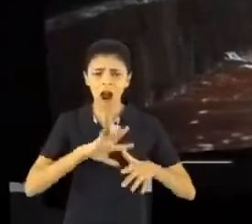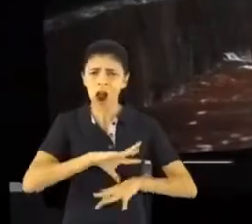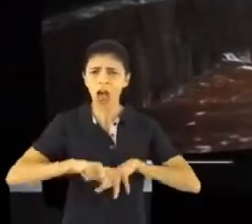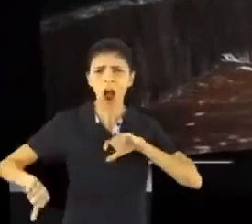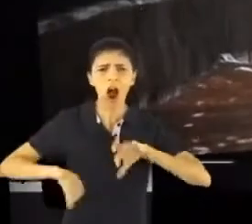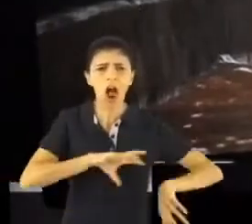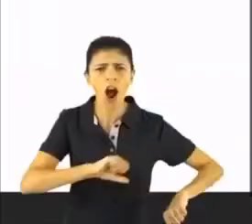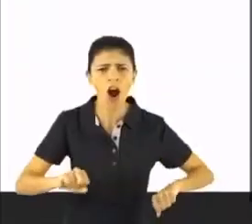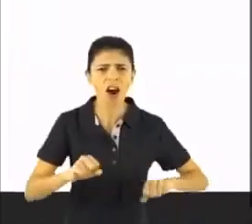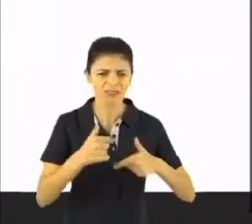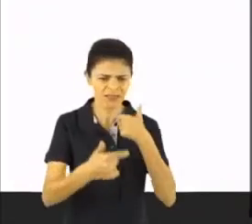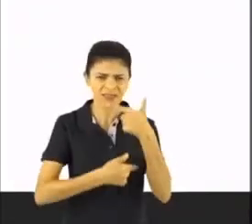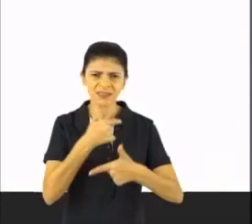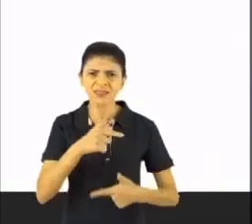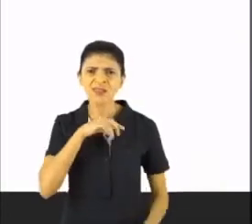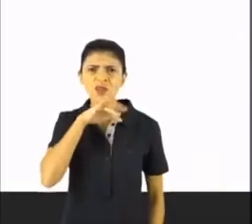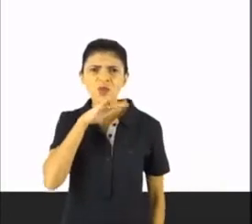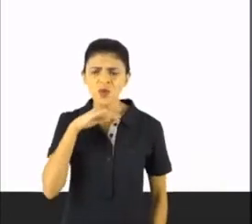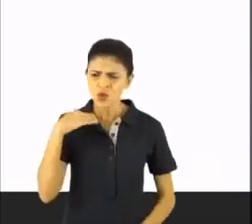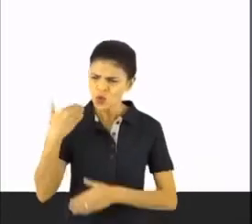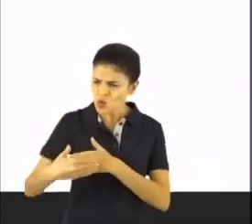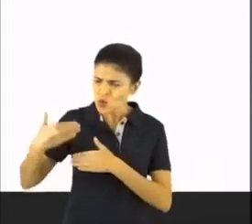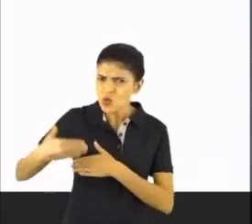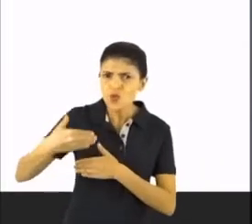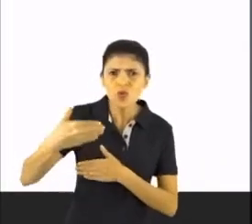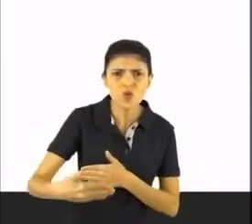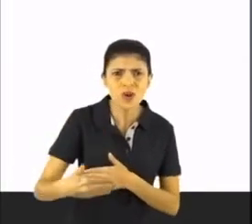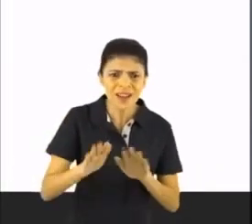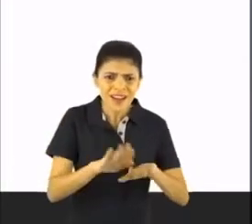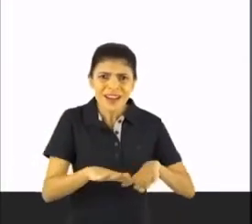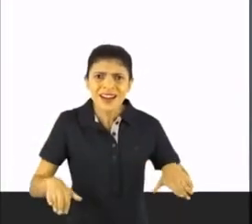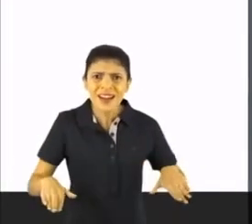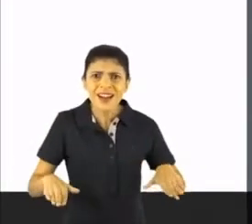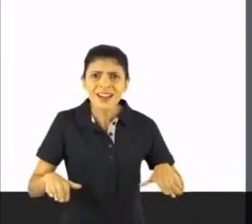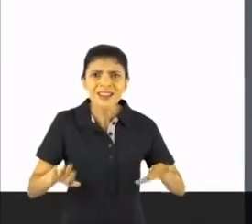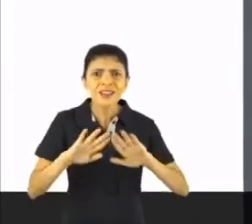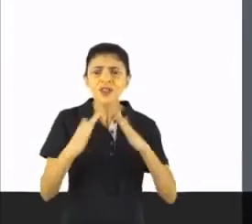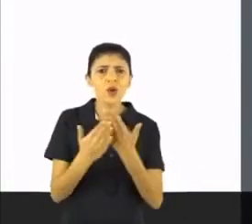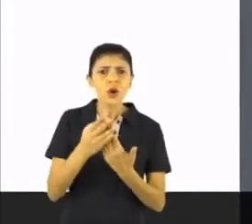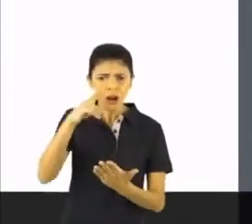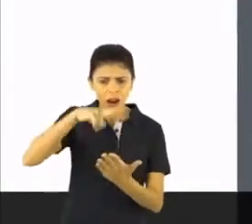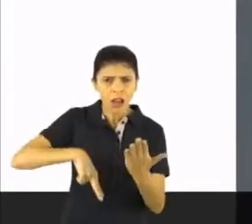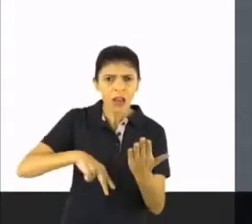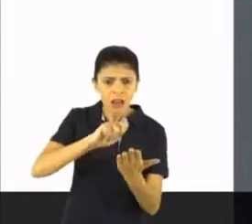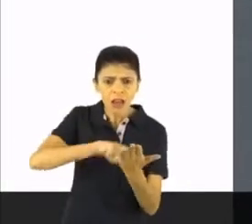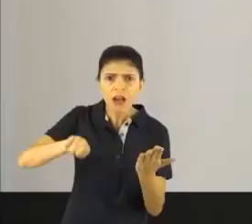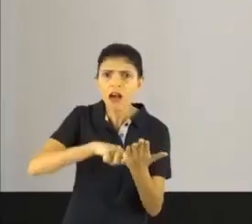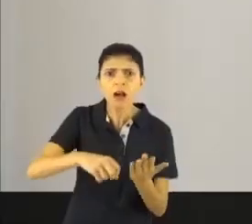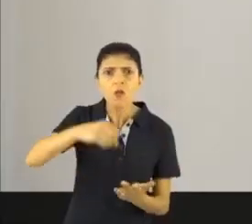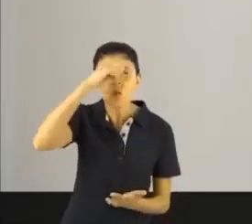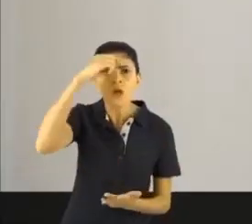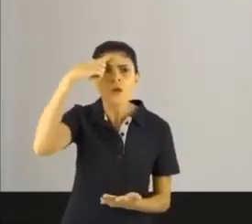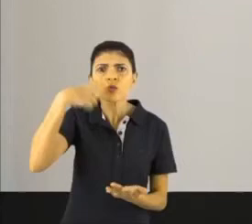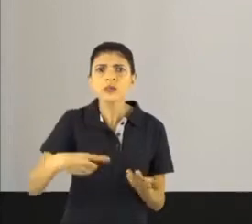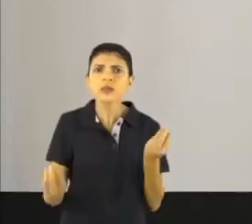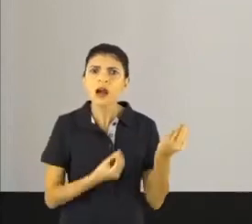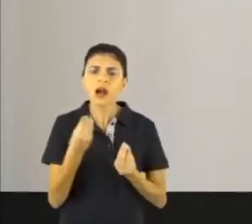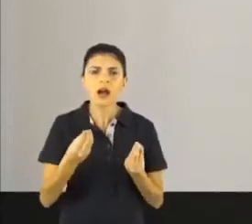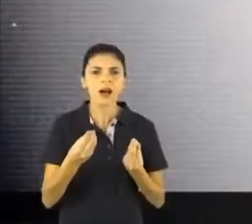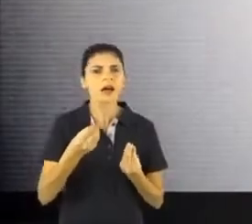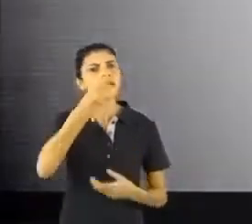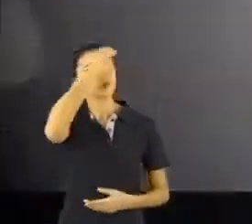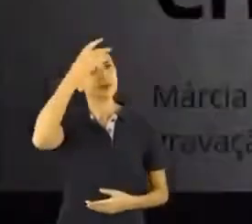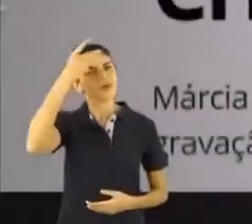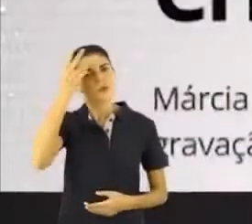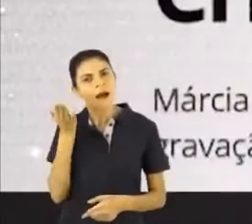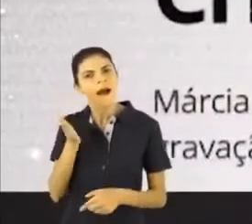ruins. Isso não pode continuar. Não podemos aceitar que no terceiro ano as crianças ainda não saibam ler e escrever. A Prefeitura tem que trabalhar